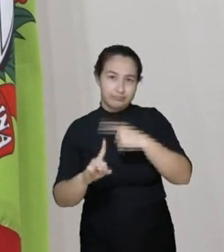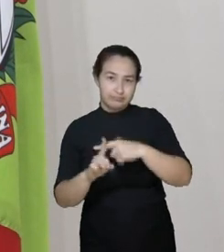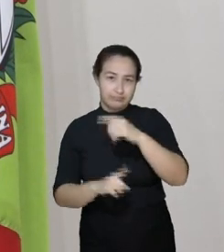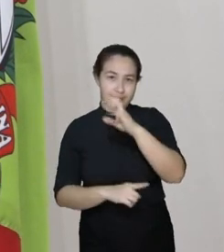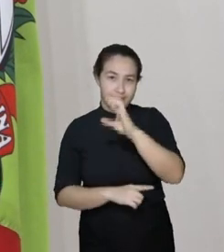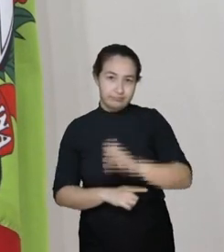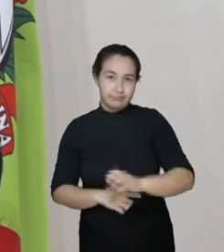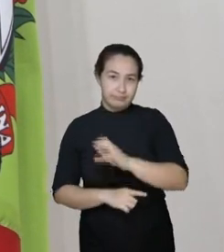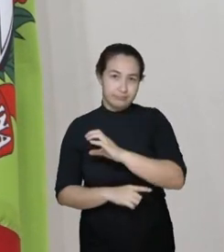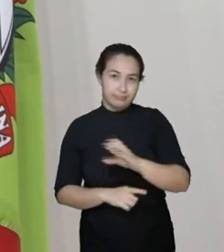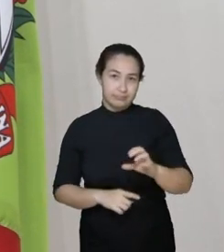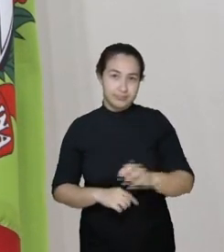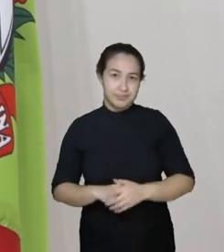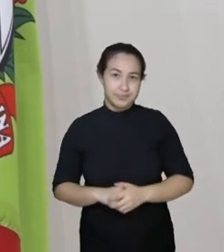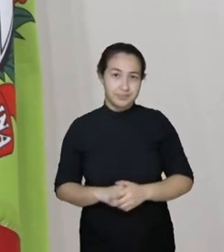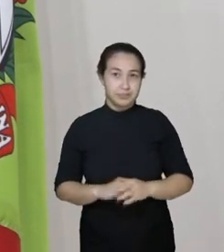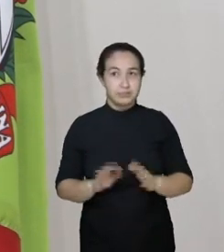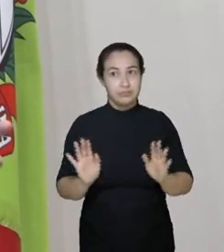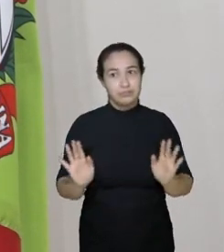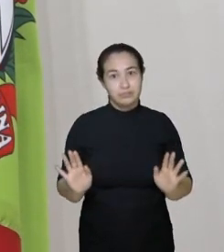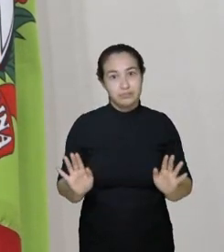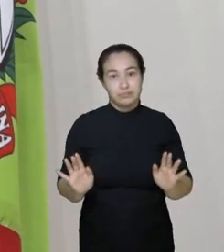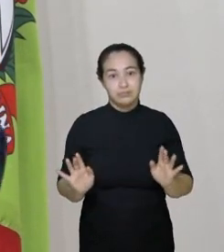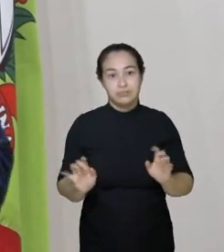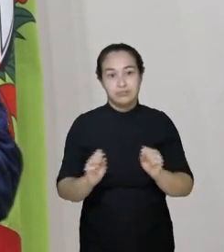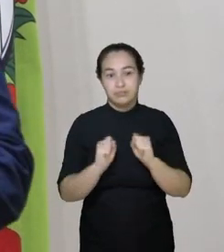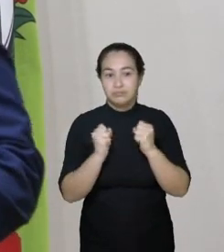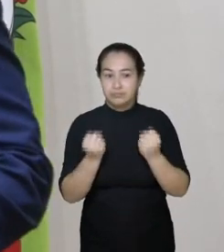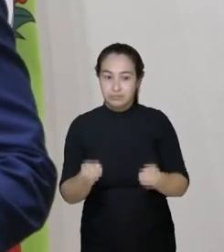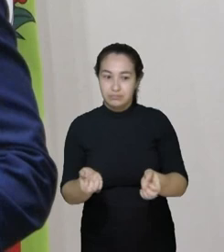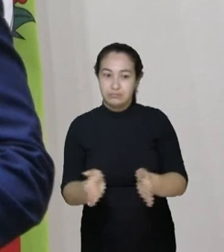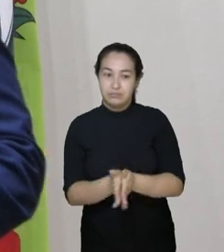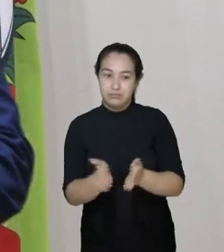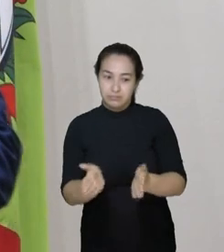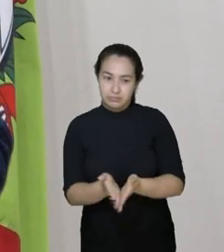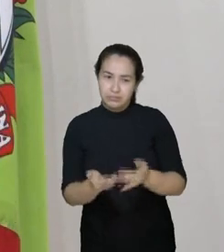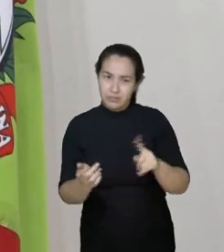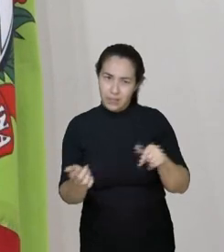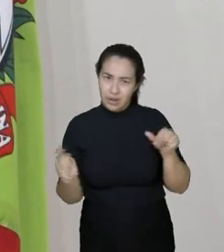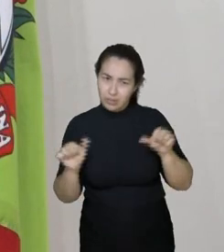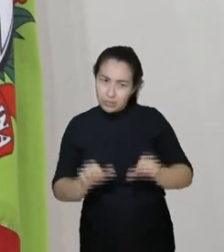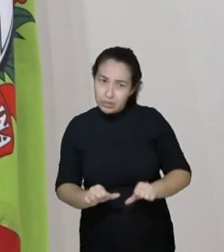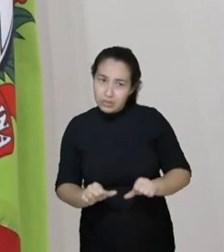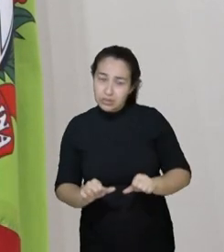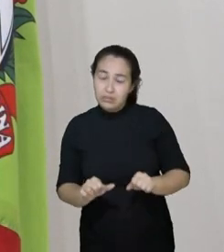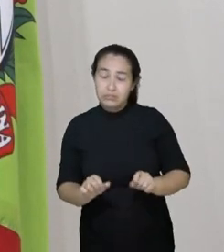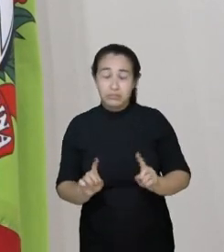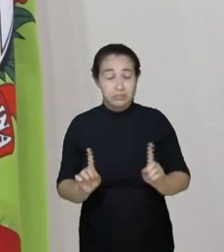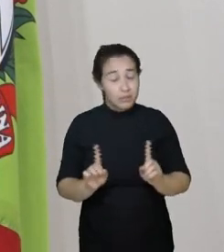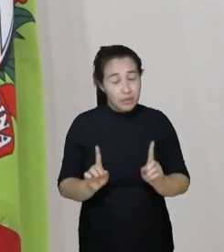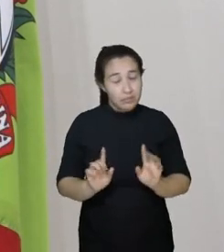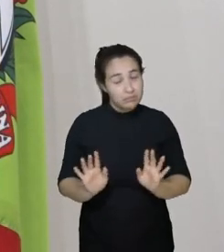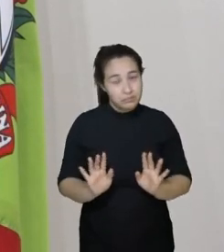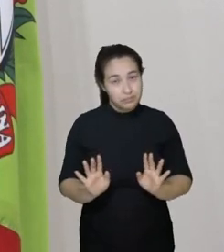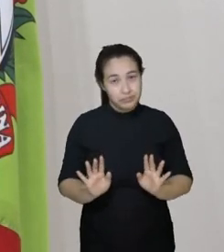Ah, Jessé, mas defender os pobres é tão ruim assim? Não, não é isso que eu estou falando.